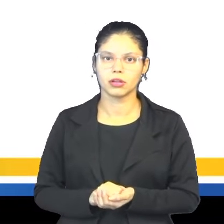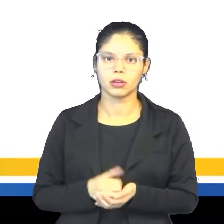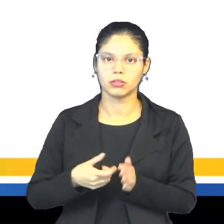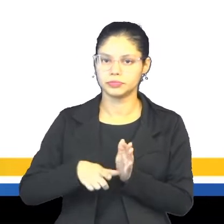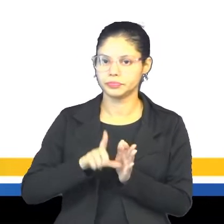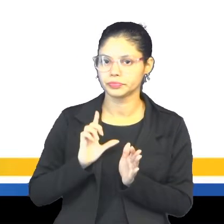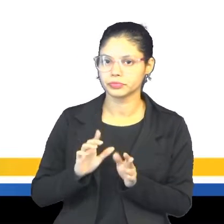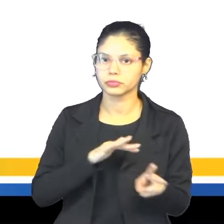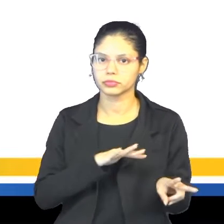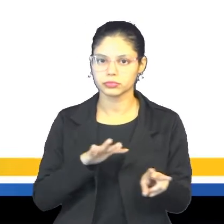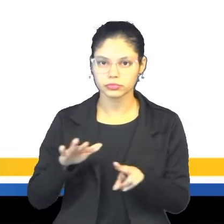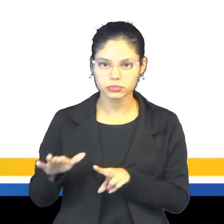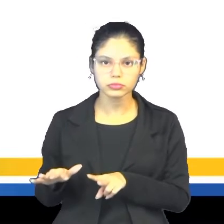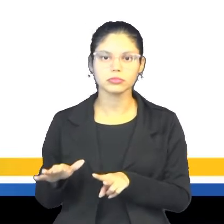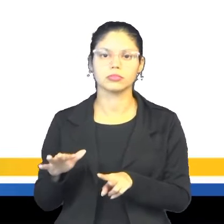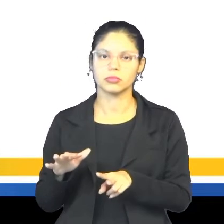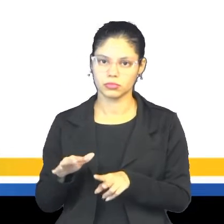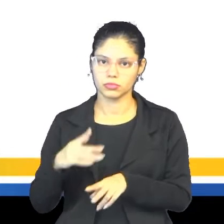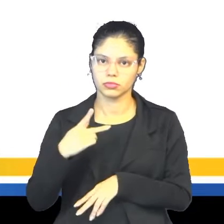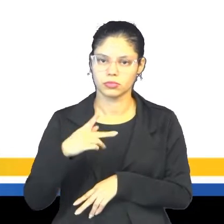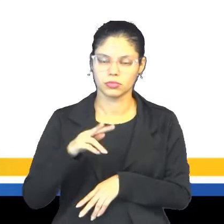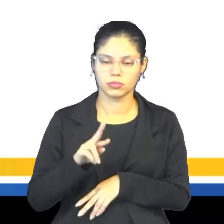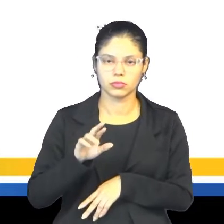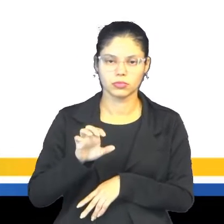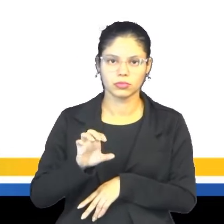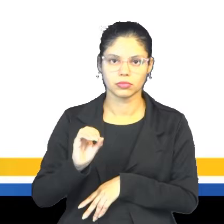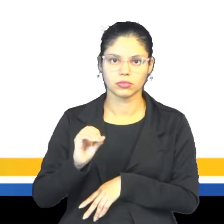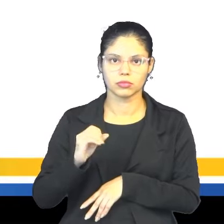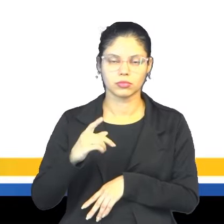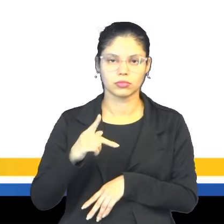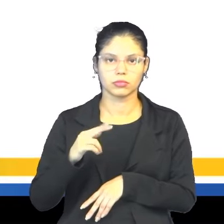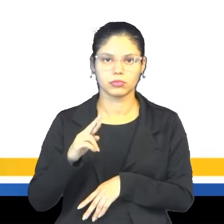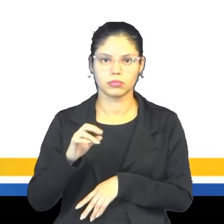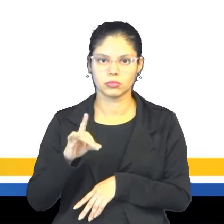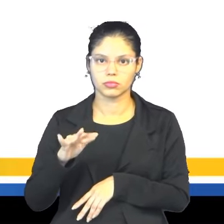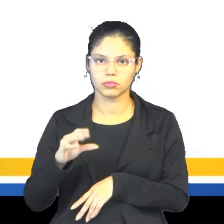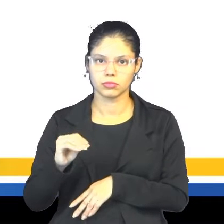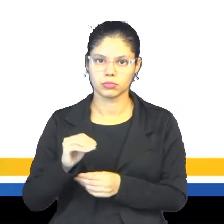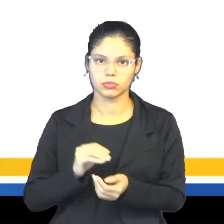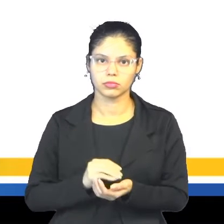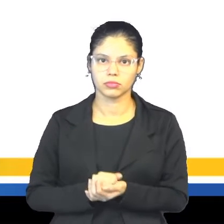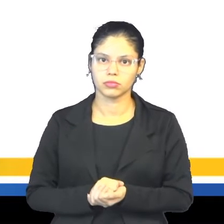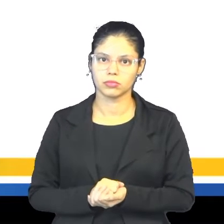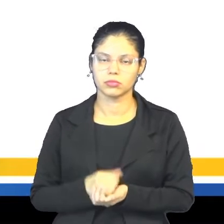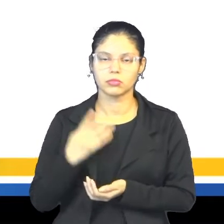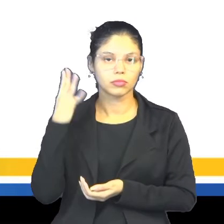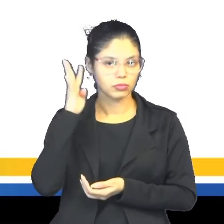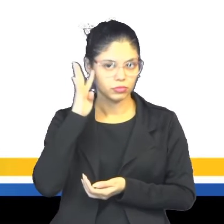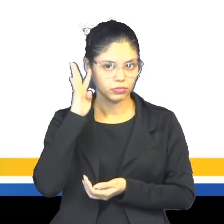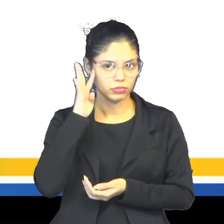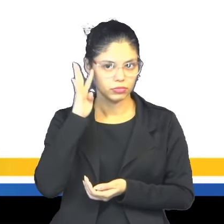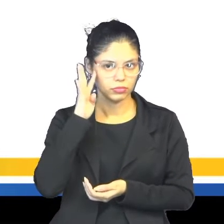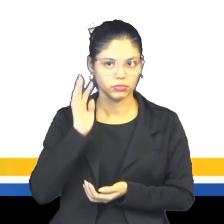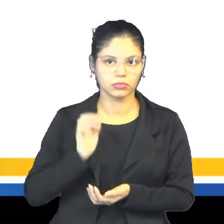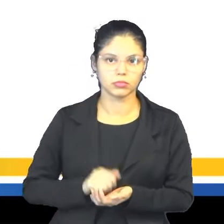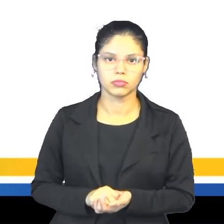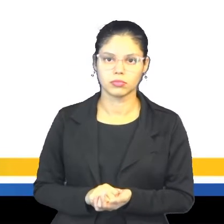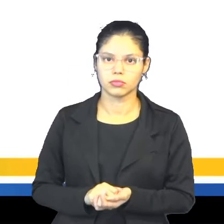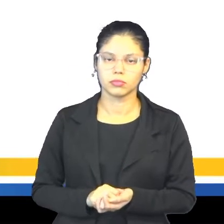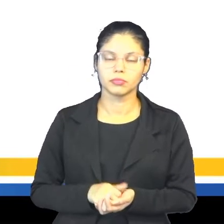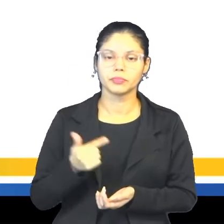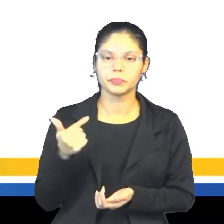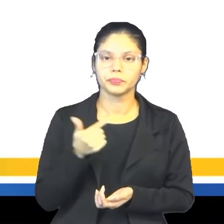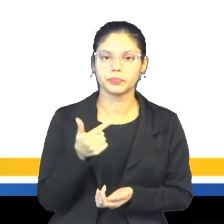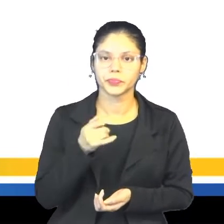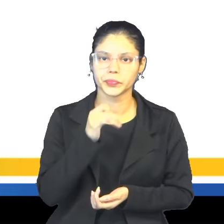antes do dia da semana, nós temos a preposição on, né, que significa na quarta-feira. Ok? O